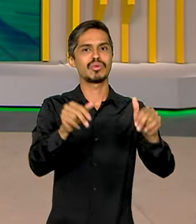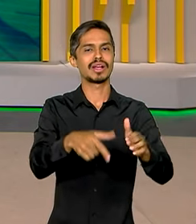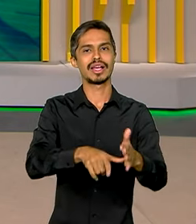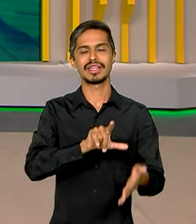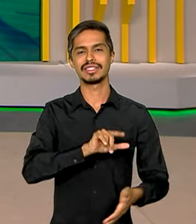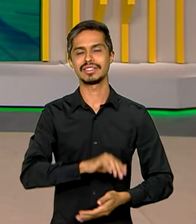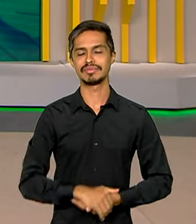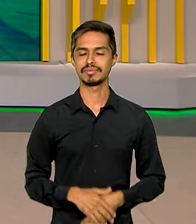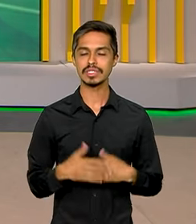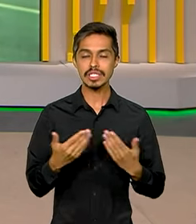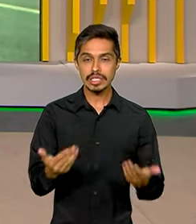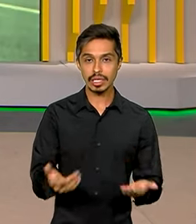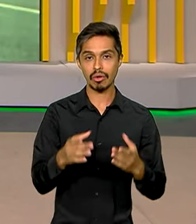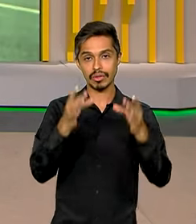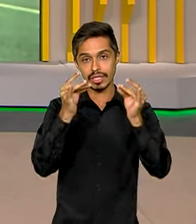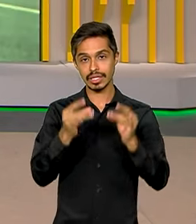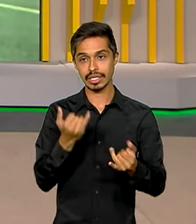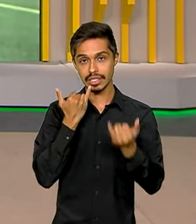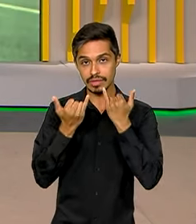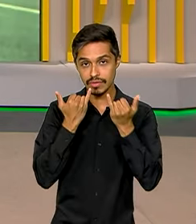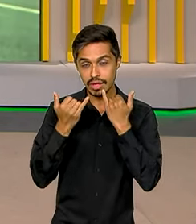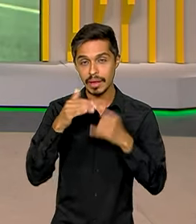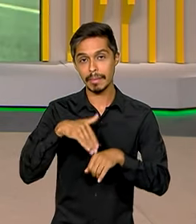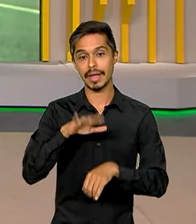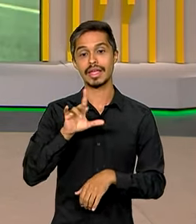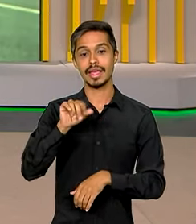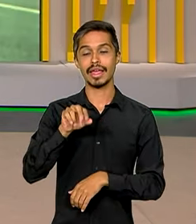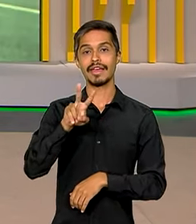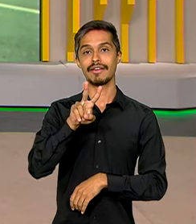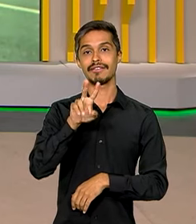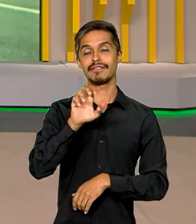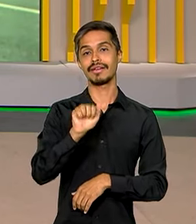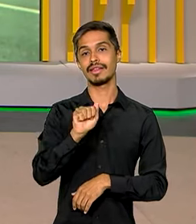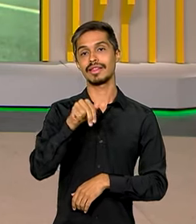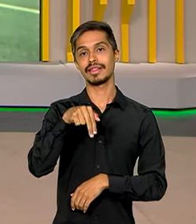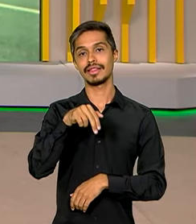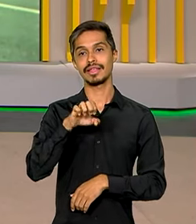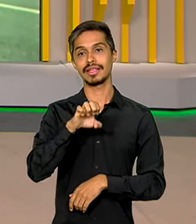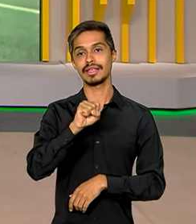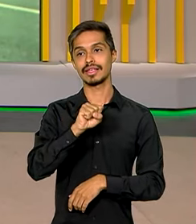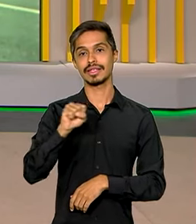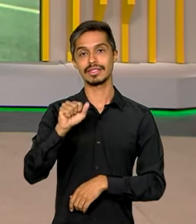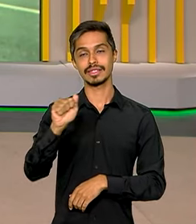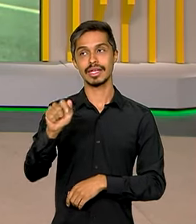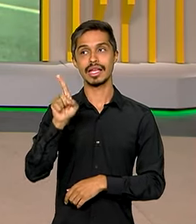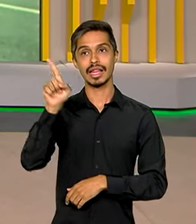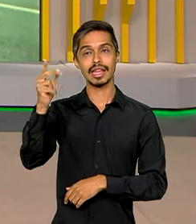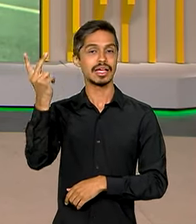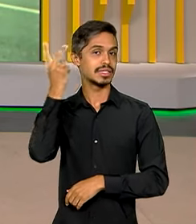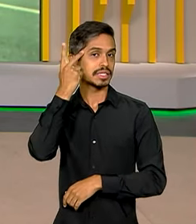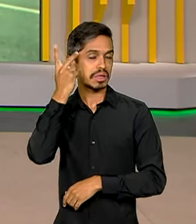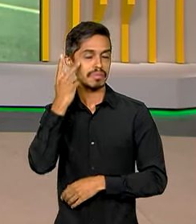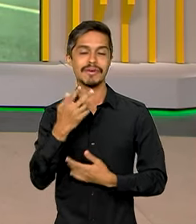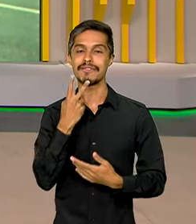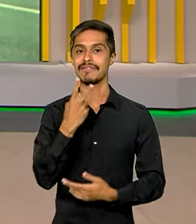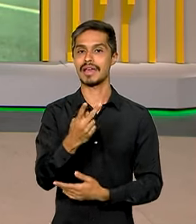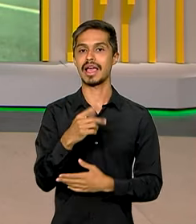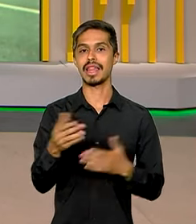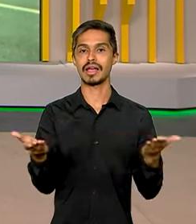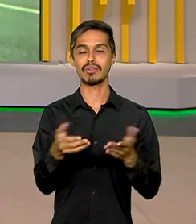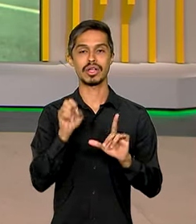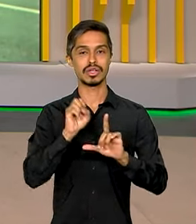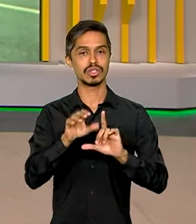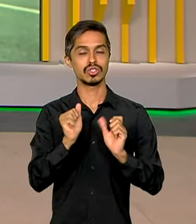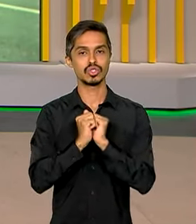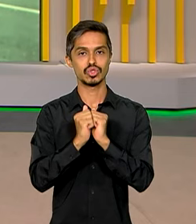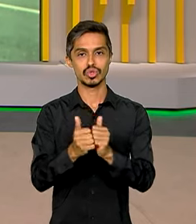quem tem mais detalhes sobre estes números é a repórter Vanessa Casalino, que está em São Paulo e fala agora ao vivo